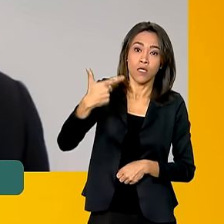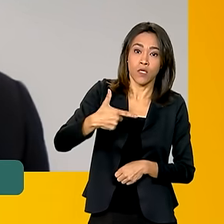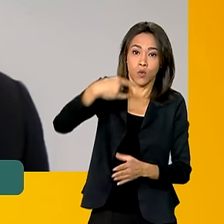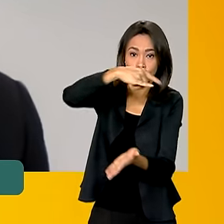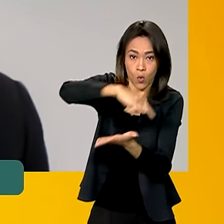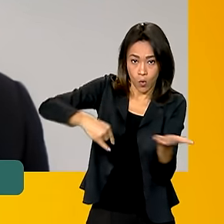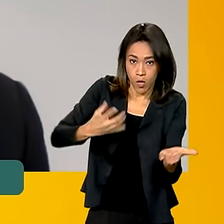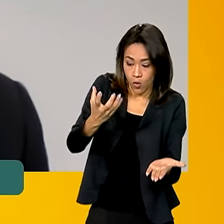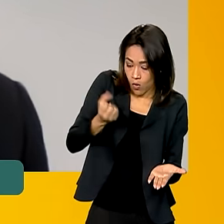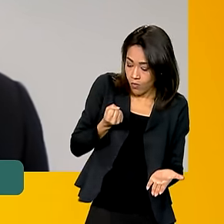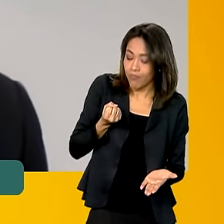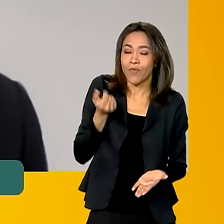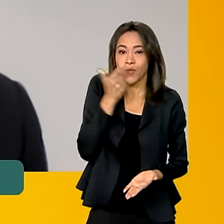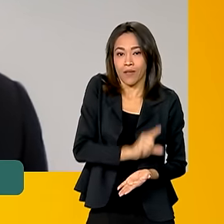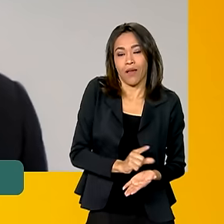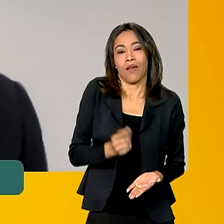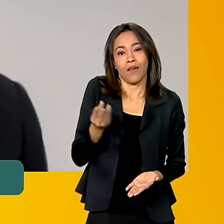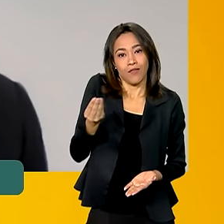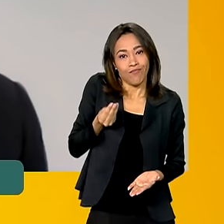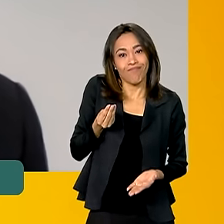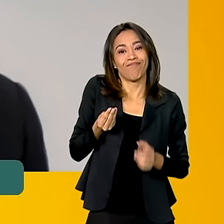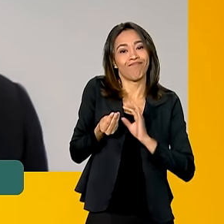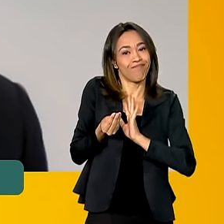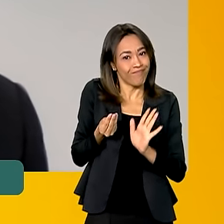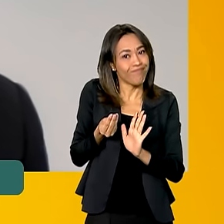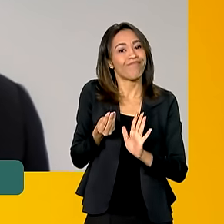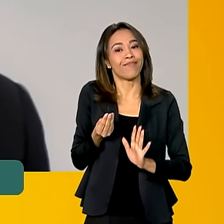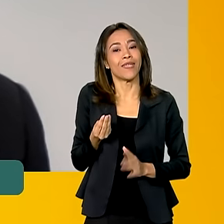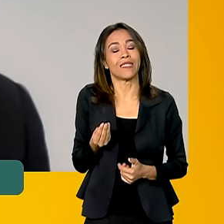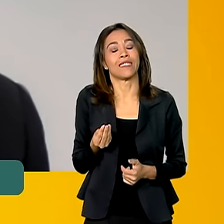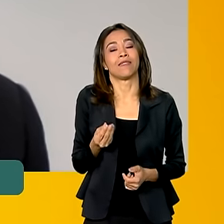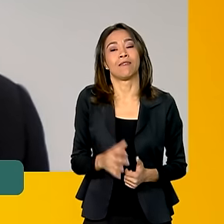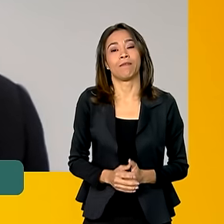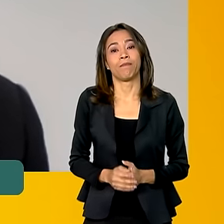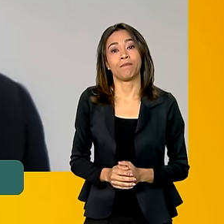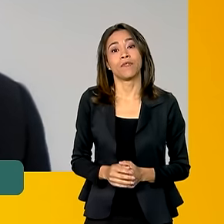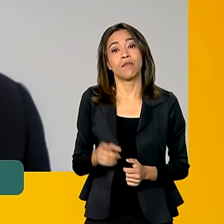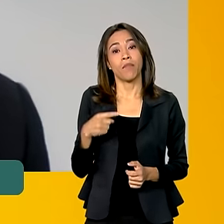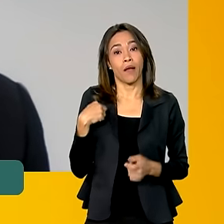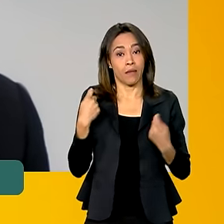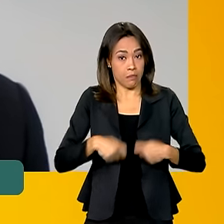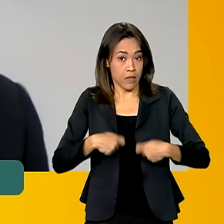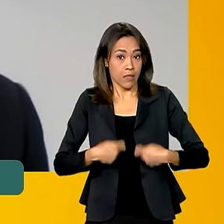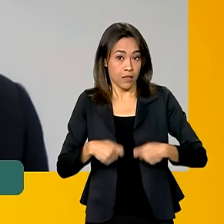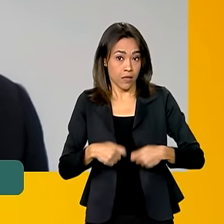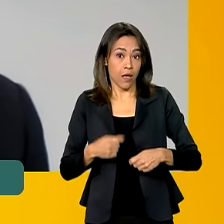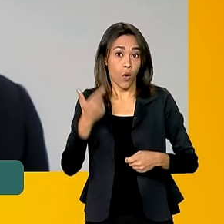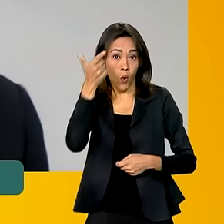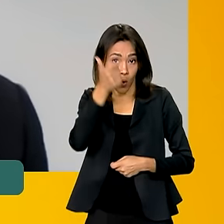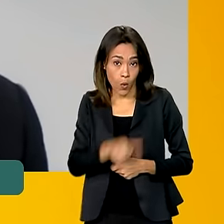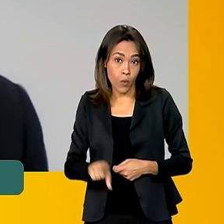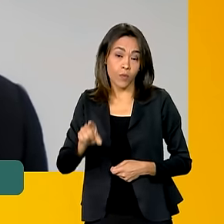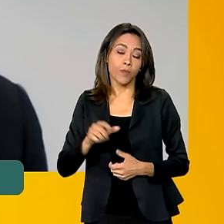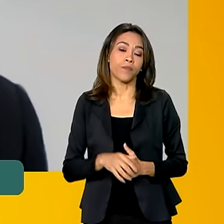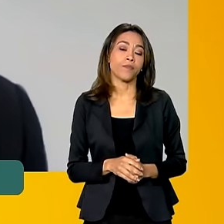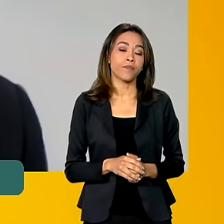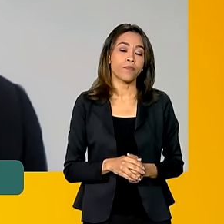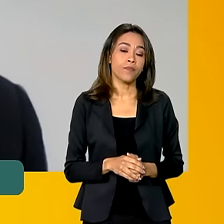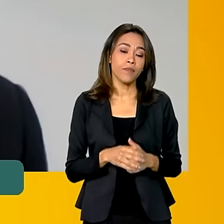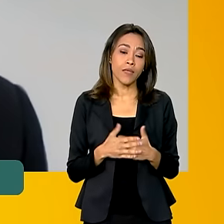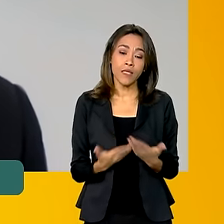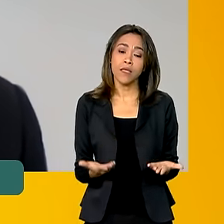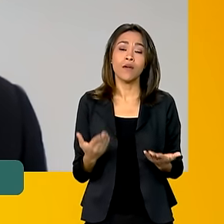também para necessidades para o dia, também uma emissão para o dia. Então,